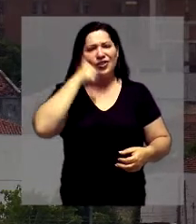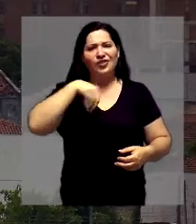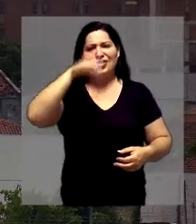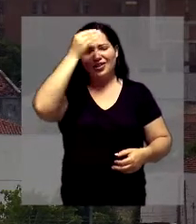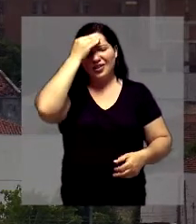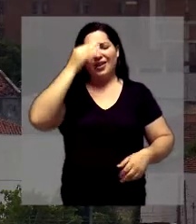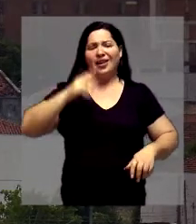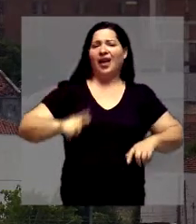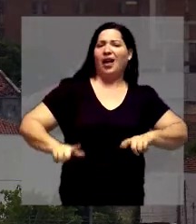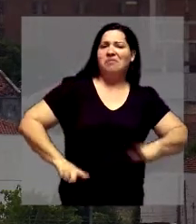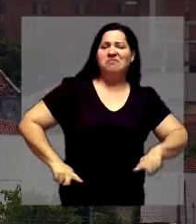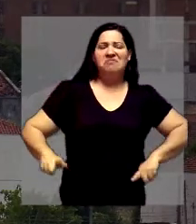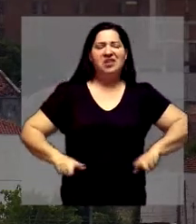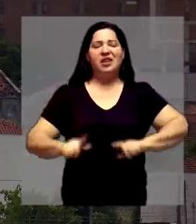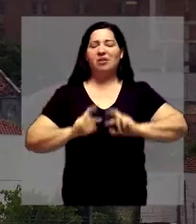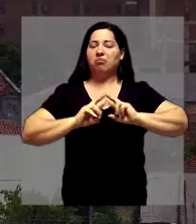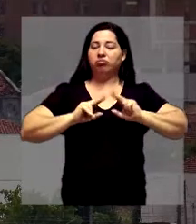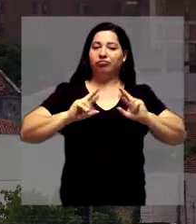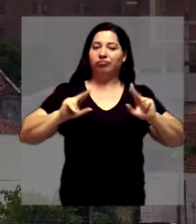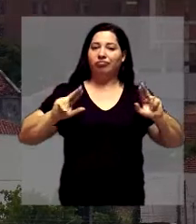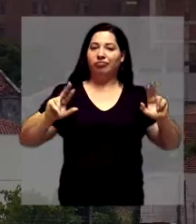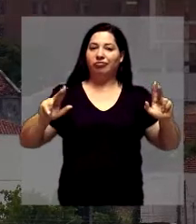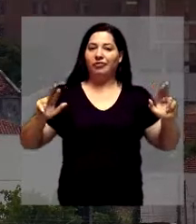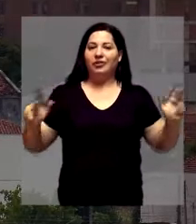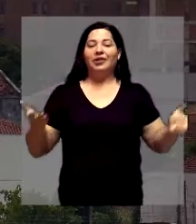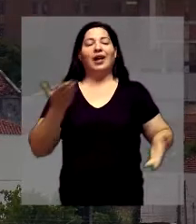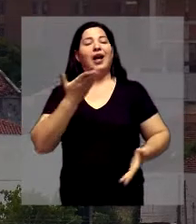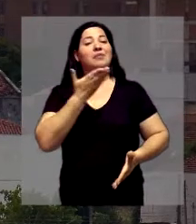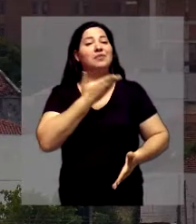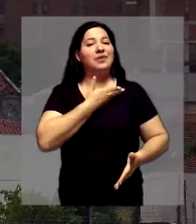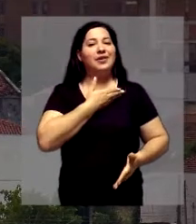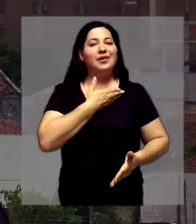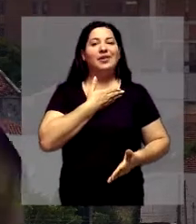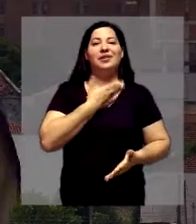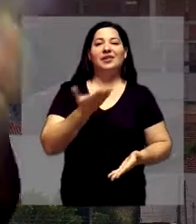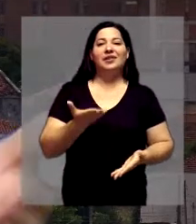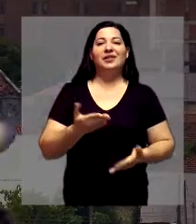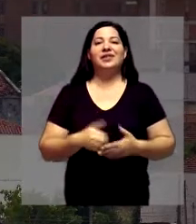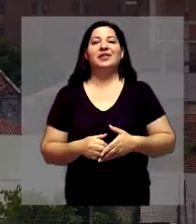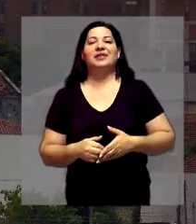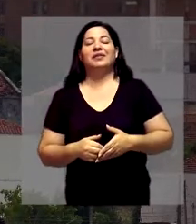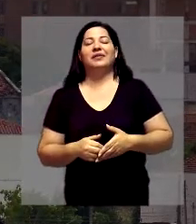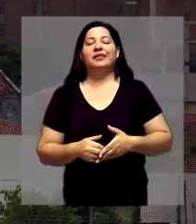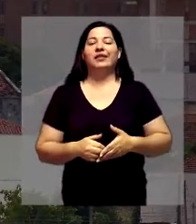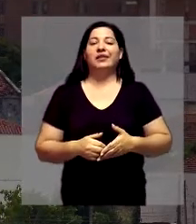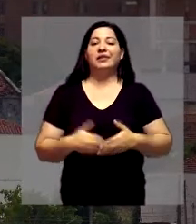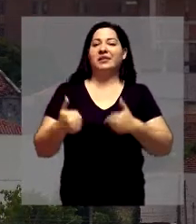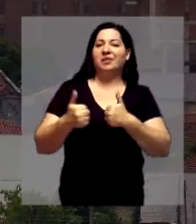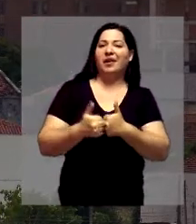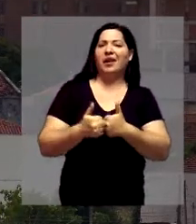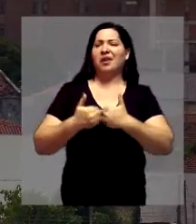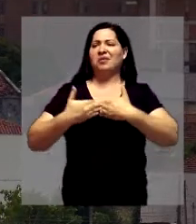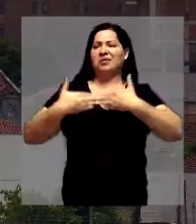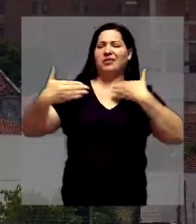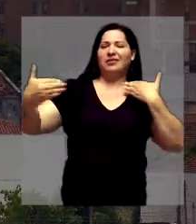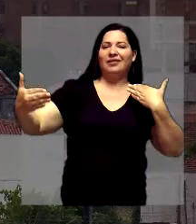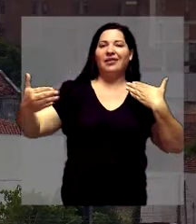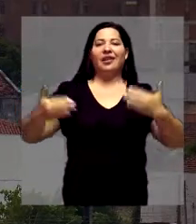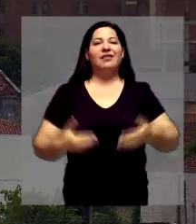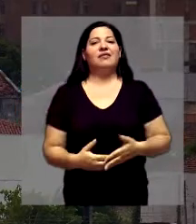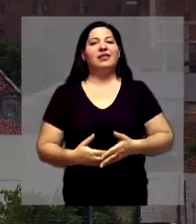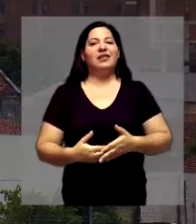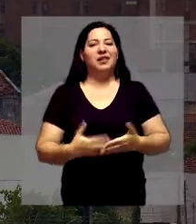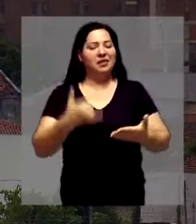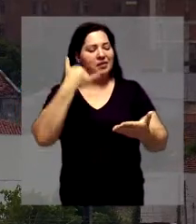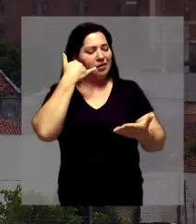a relação dos amigos mais próximos. Tem um amigo distante, outro mais que está mais junto. Pega o celular,